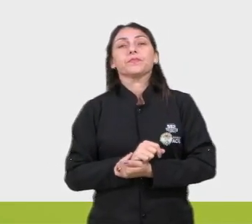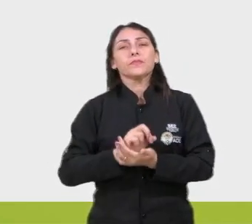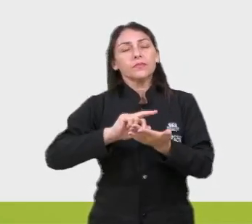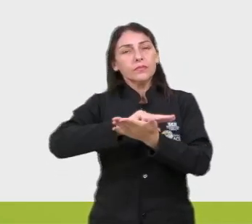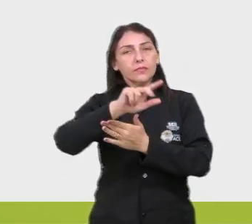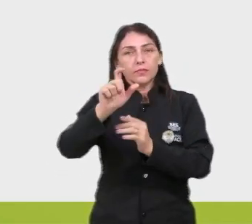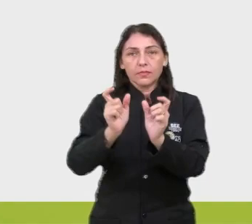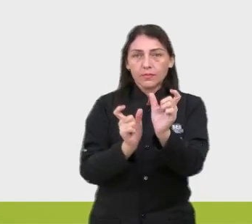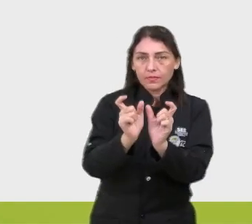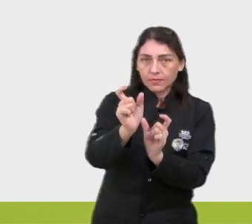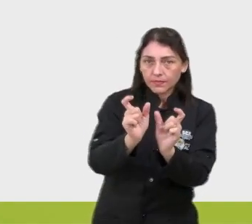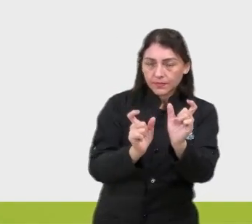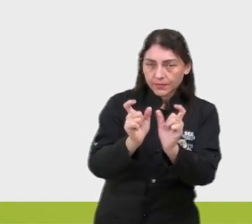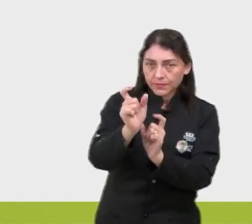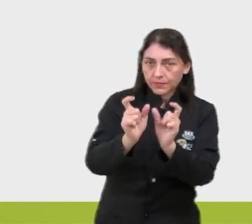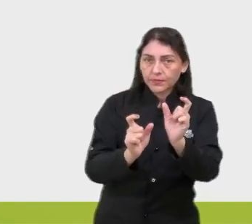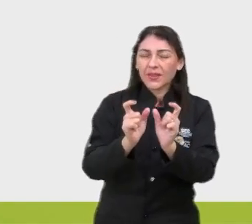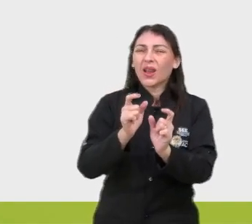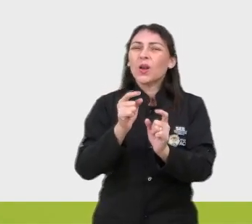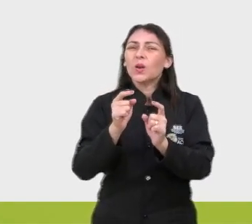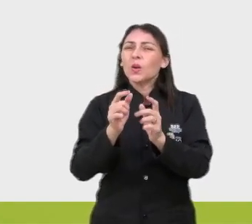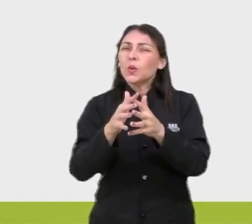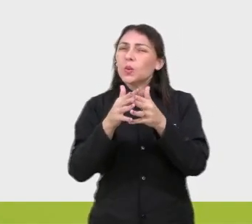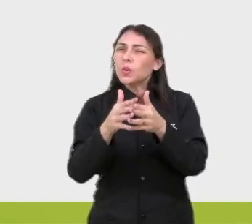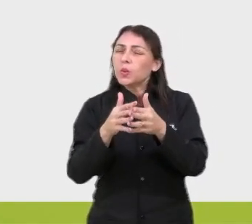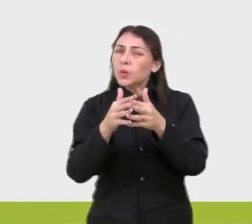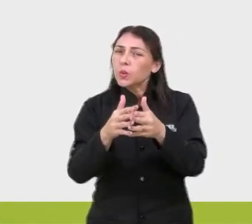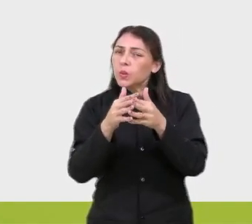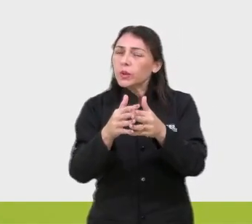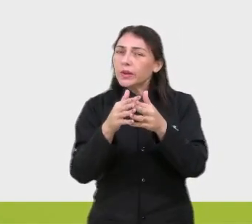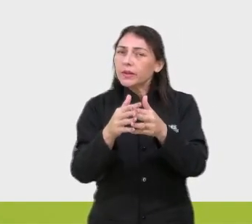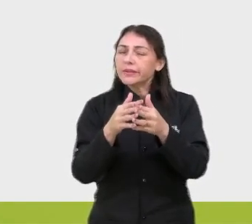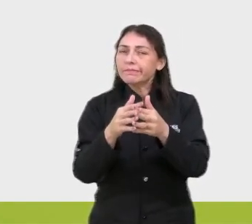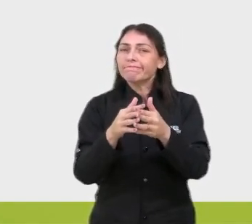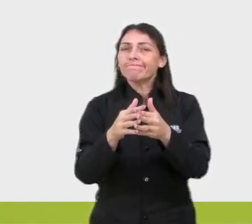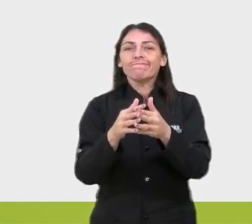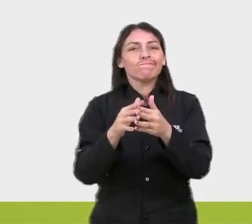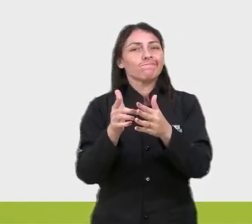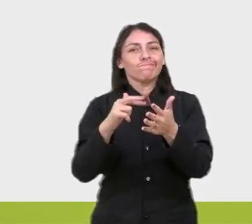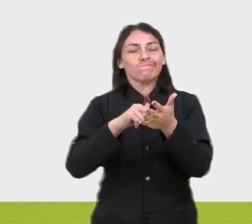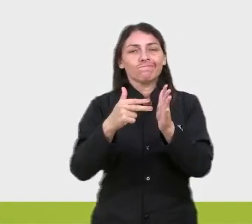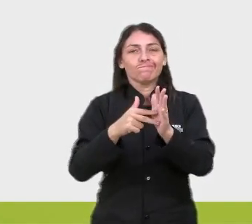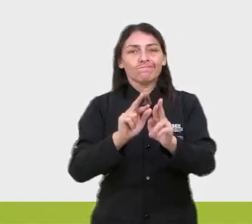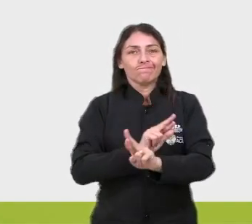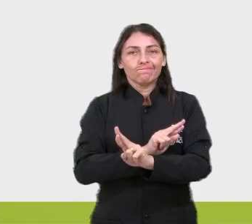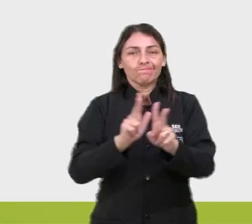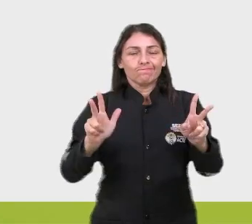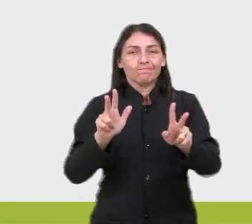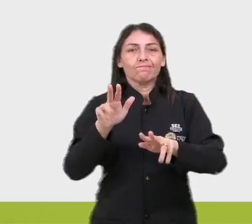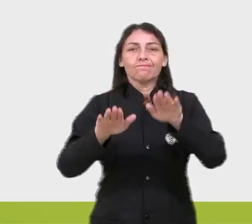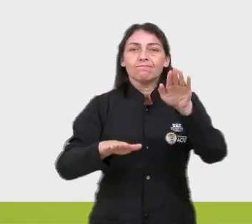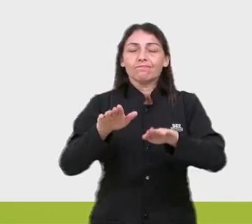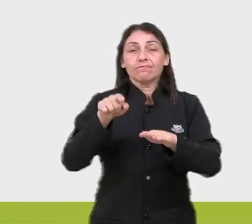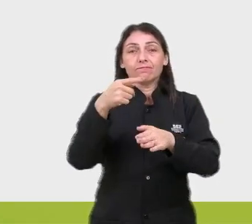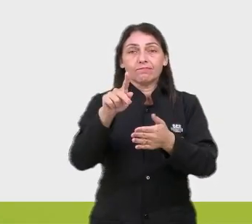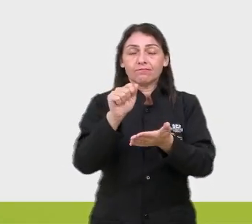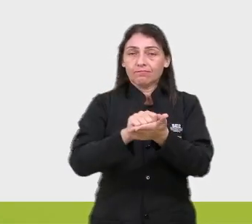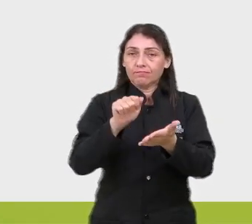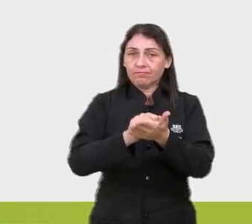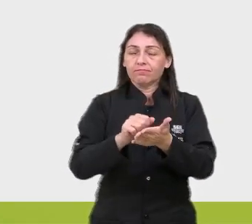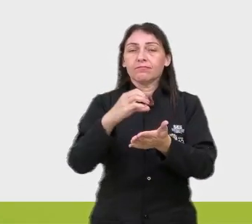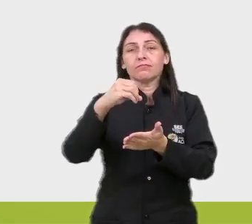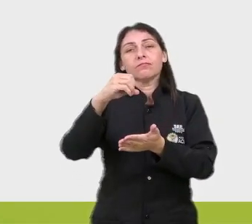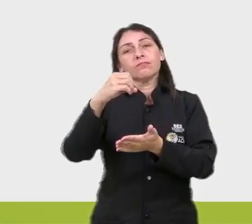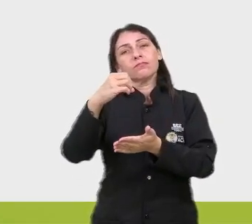várias palavrinhas que elas confundem, né, que elas dão sentido diferente de acordo com o que você escreve. Então, a